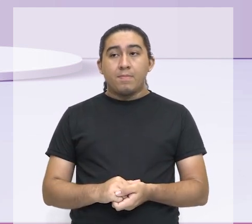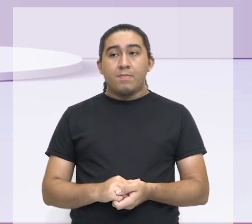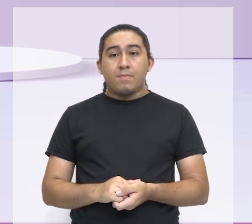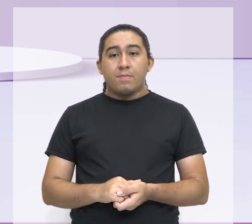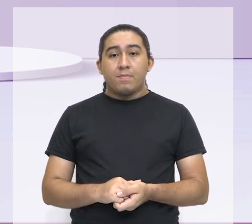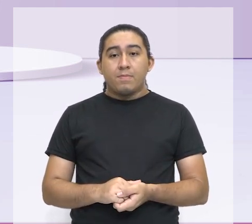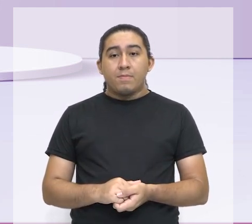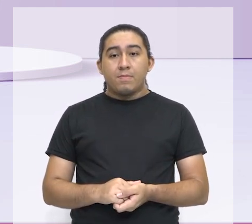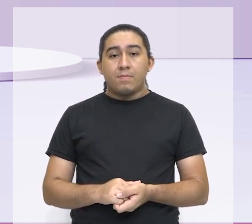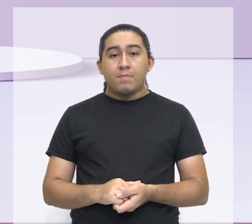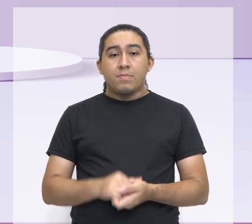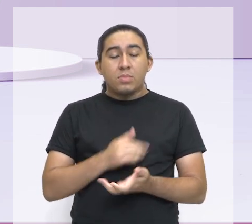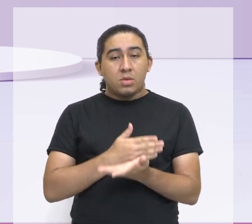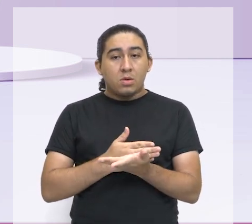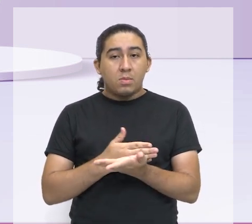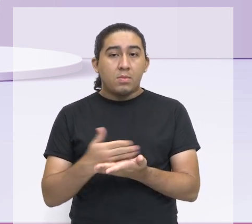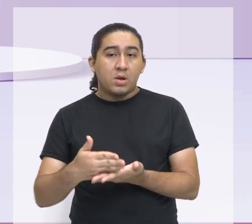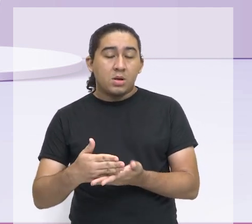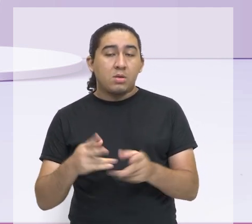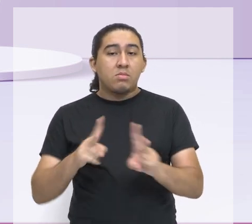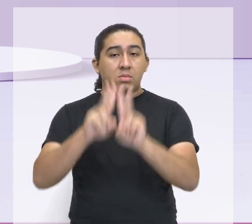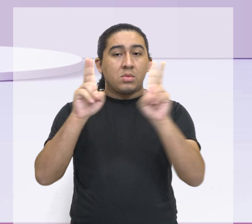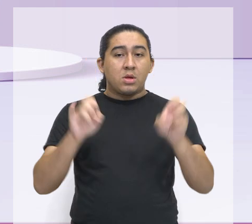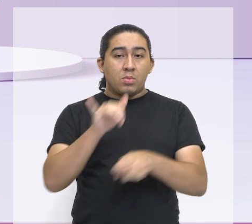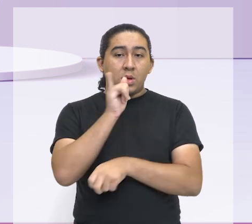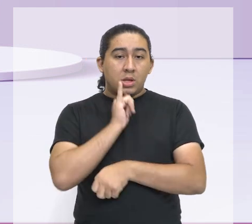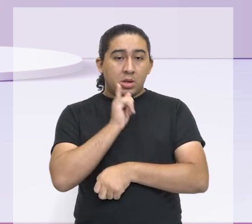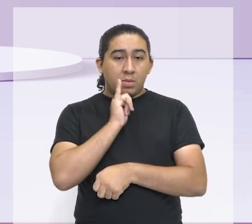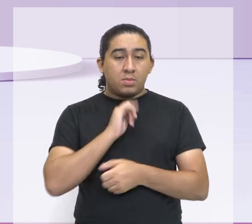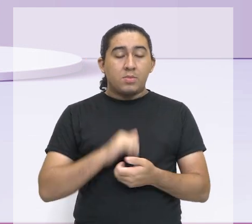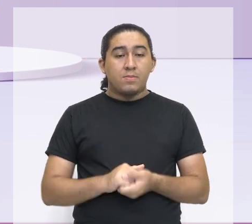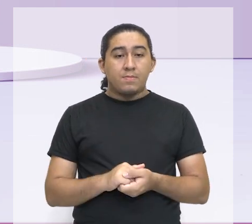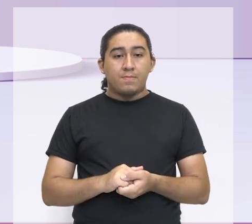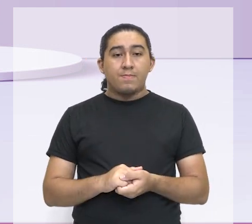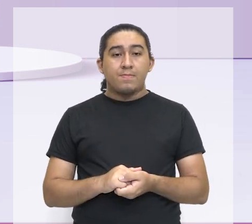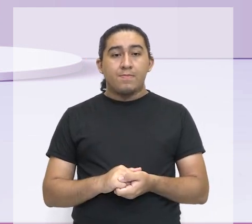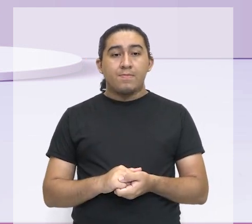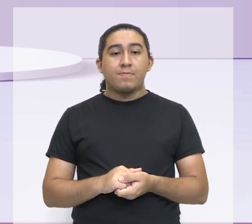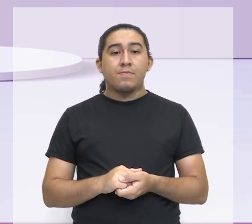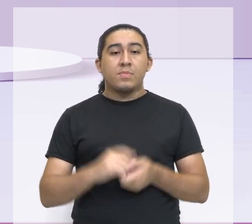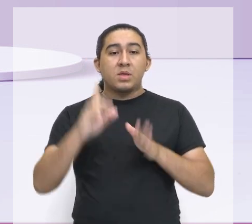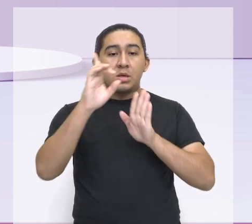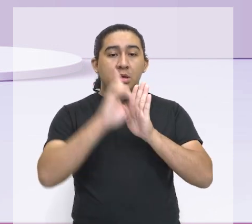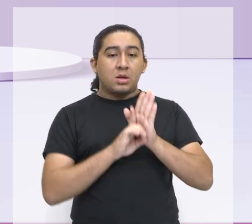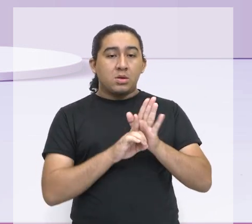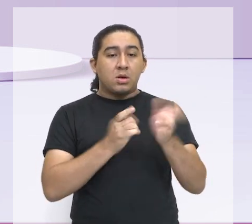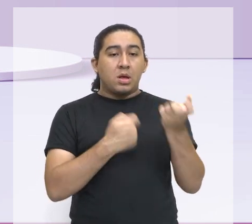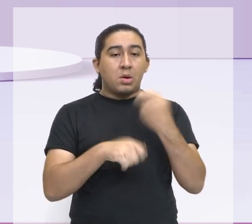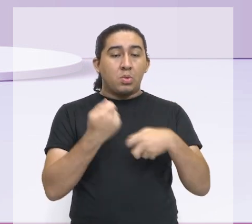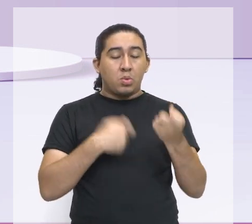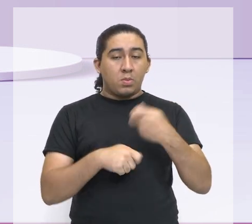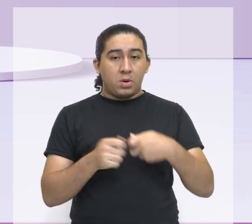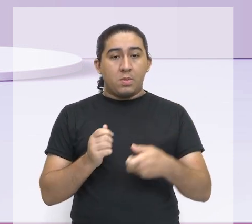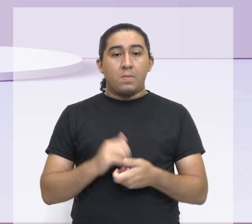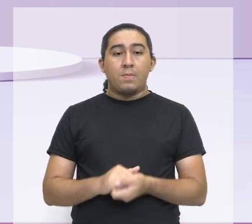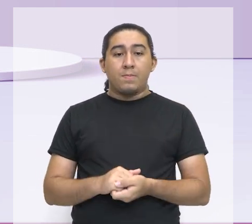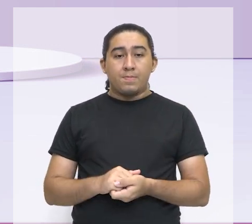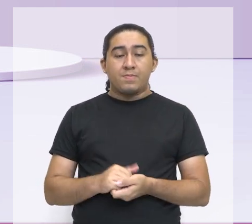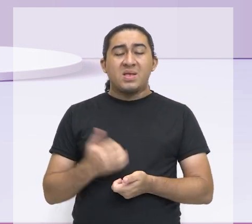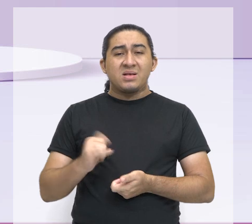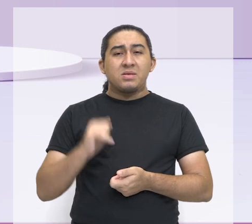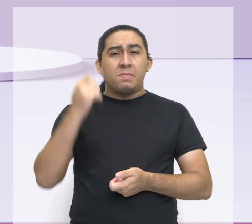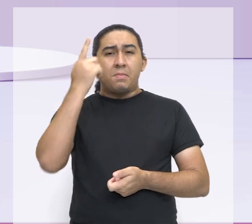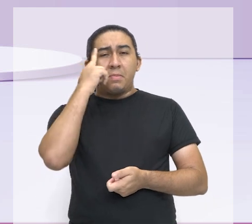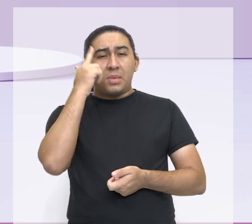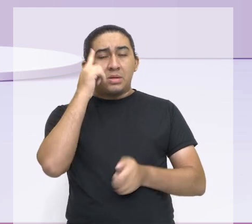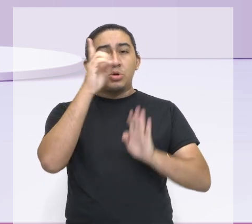começar falando, por exemplo, dos direitos econômicos. Quando eu falo de direitos